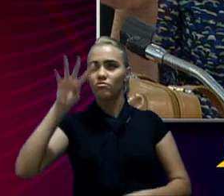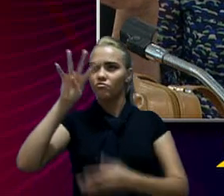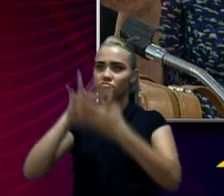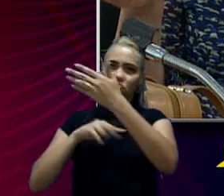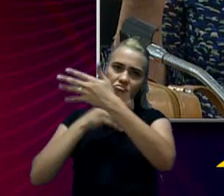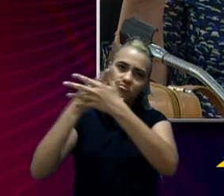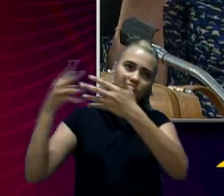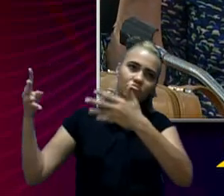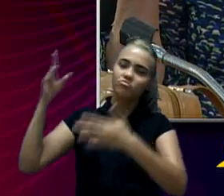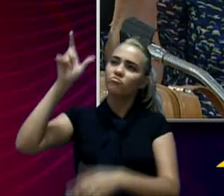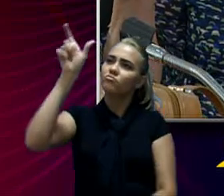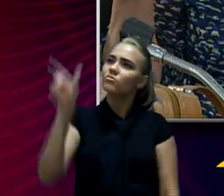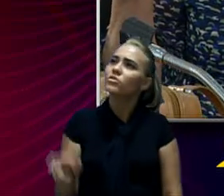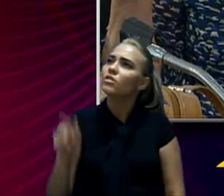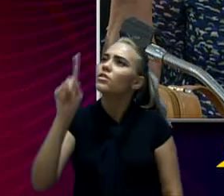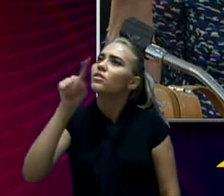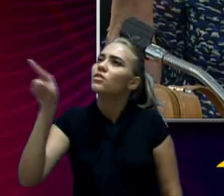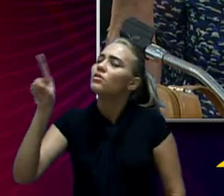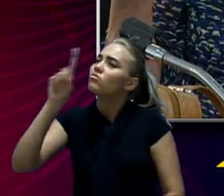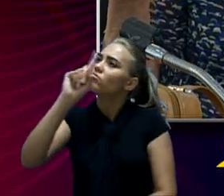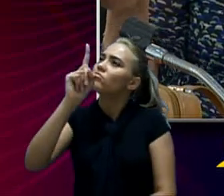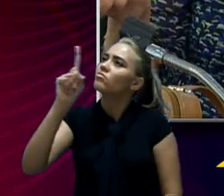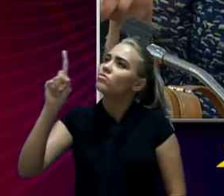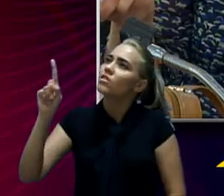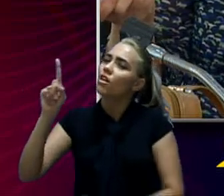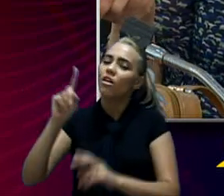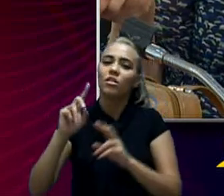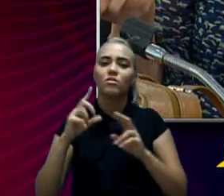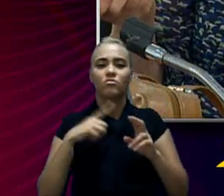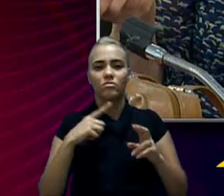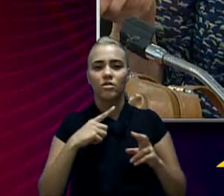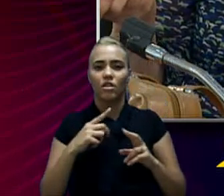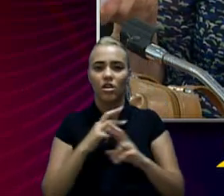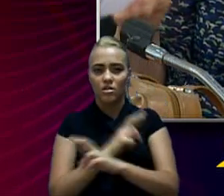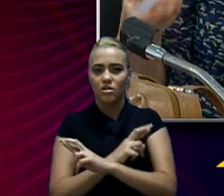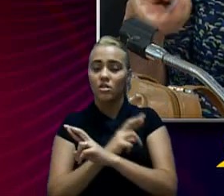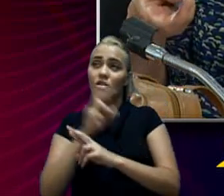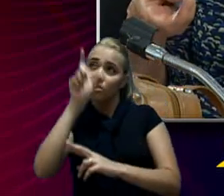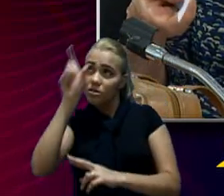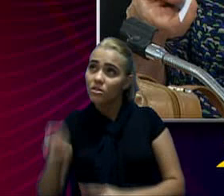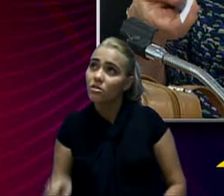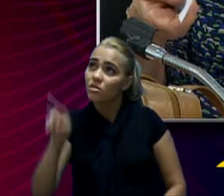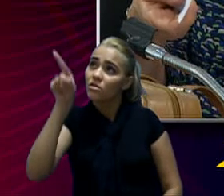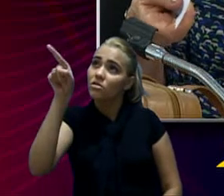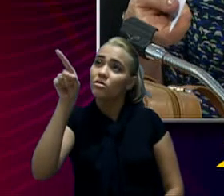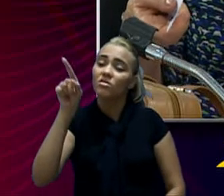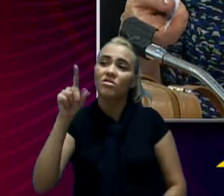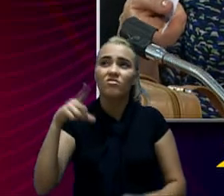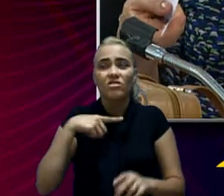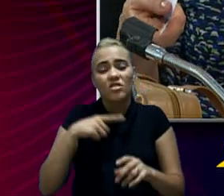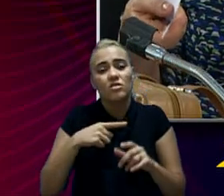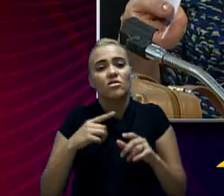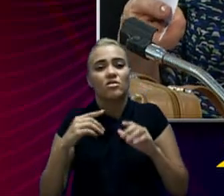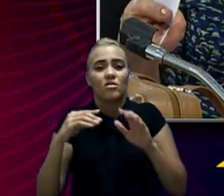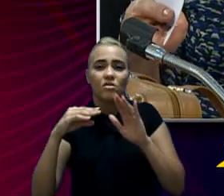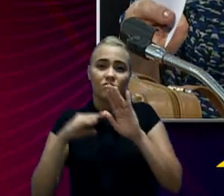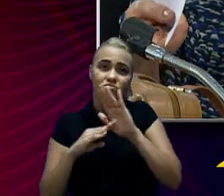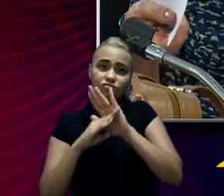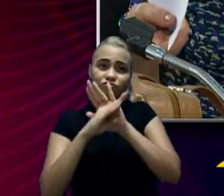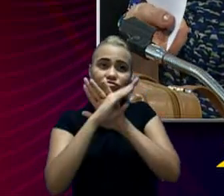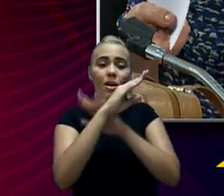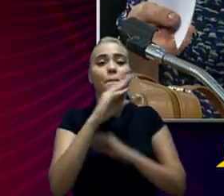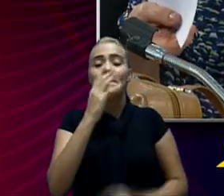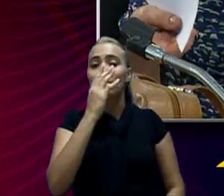tem aqui do orçamento de receitas, previa-se na prefeitura uma certa estabilidade e um crescimento bem maior em